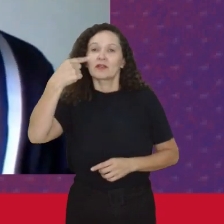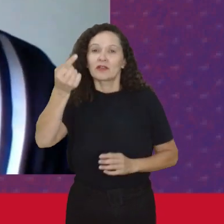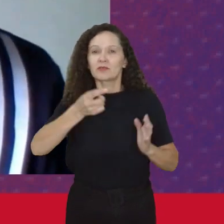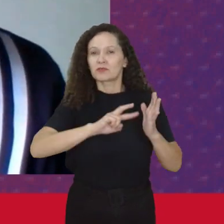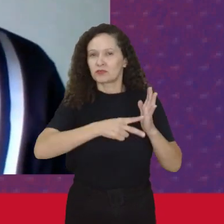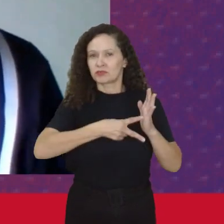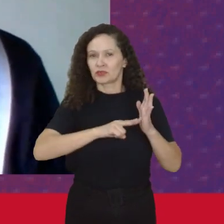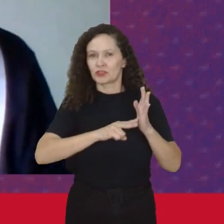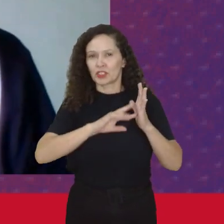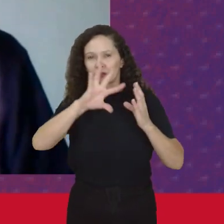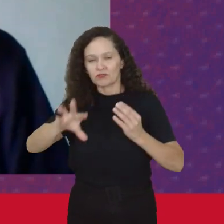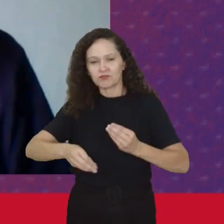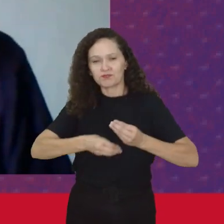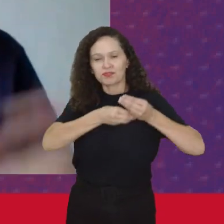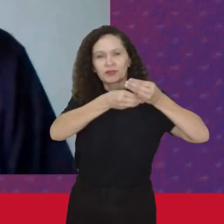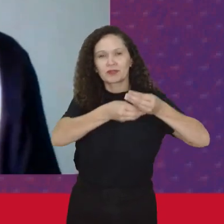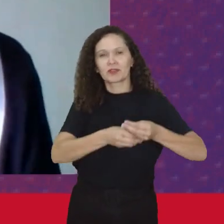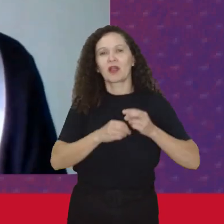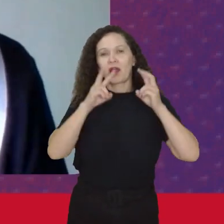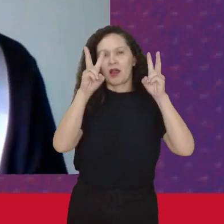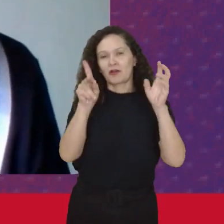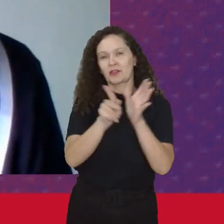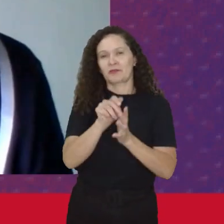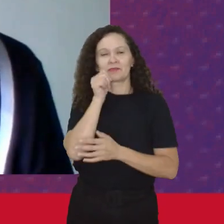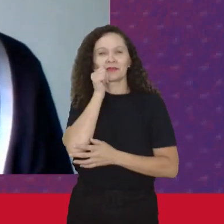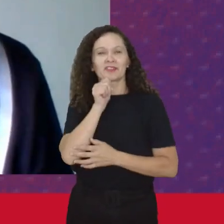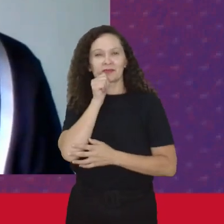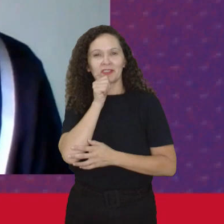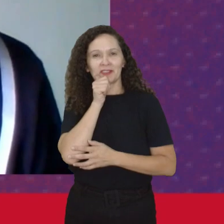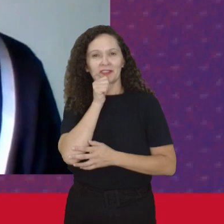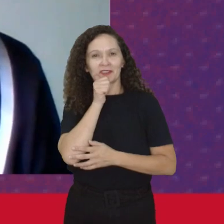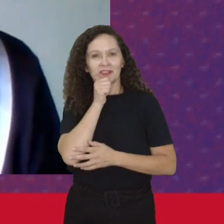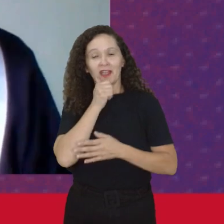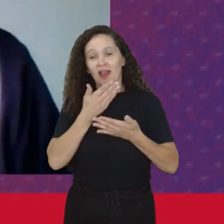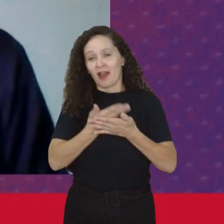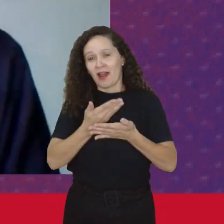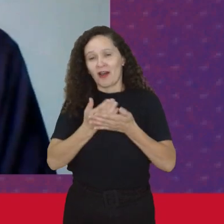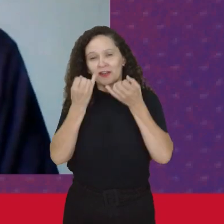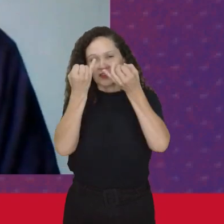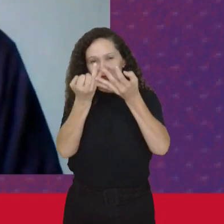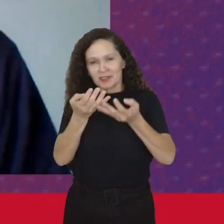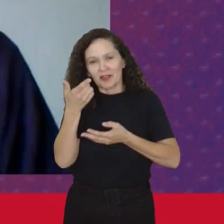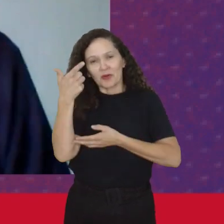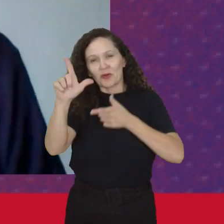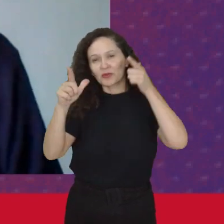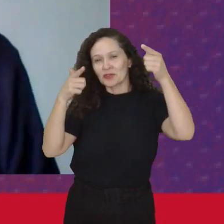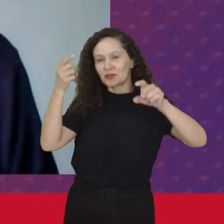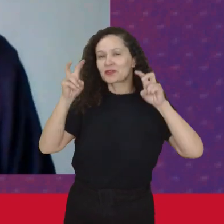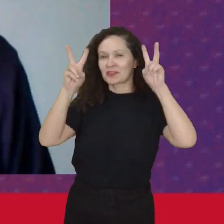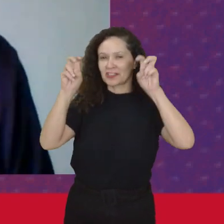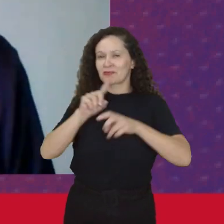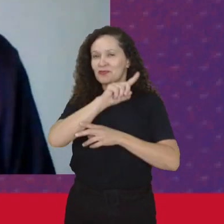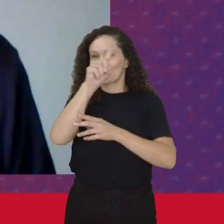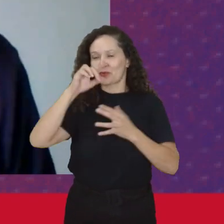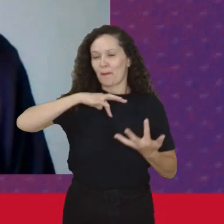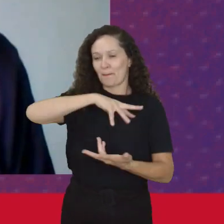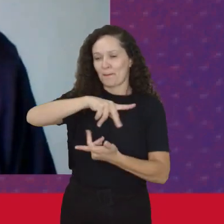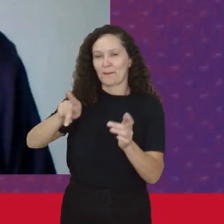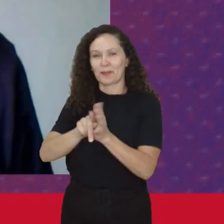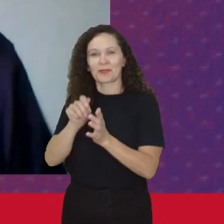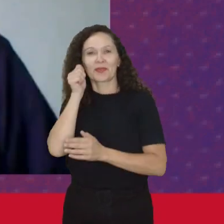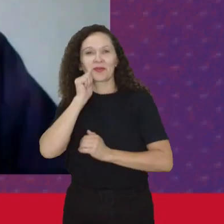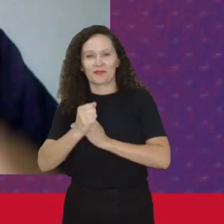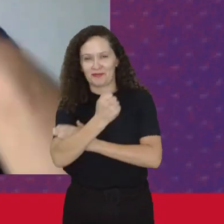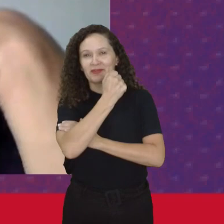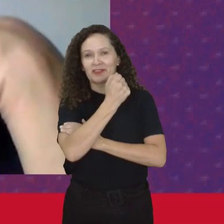Sindicatos Incorporaram A questão Das mulheres E ao longo Da aula A gente vai Falando De outros Processos De internacionalização Do feminismo